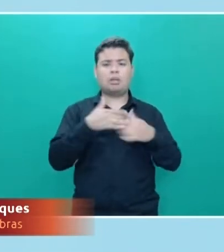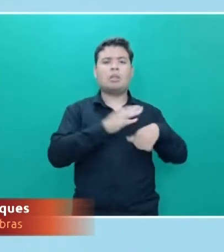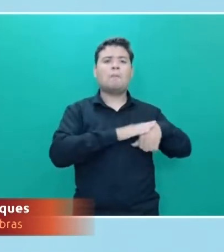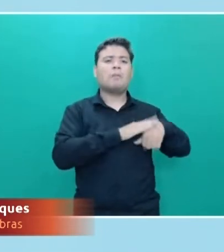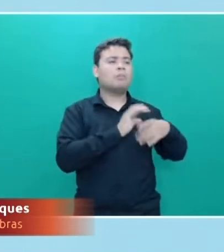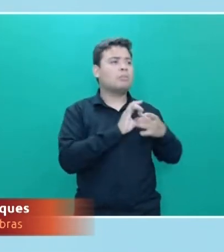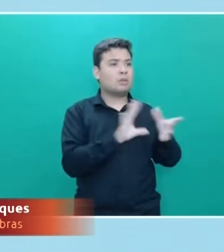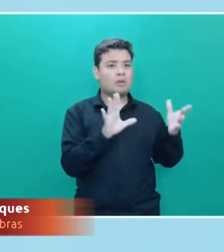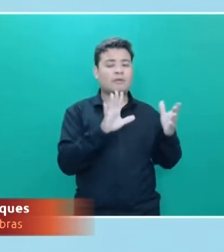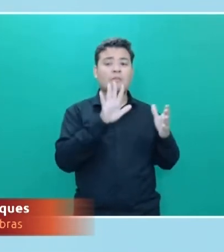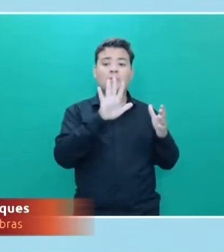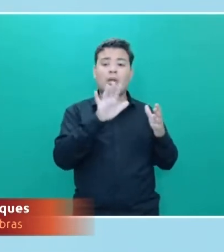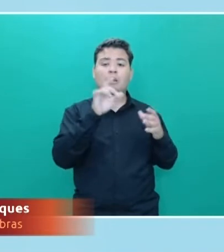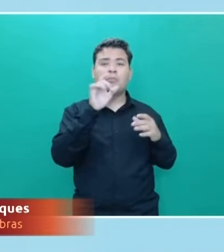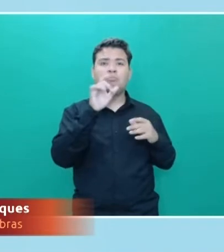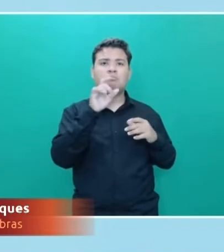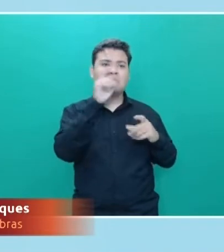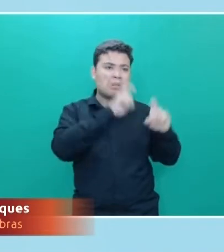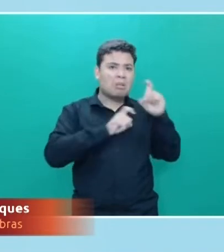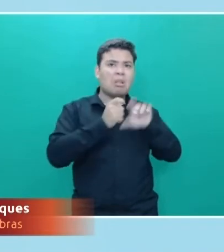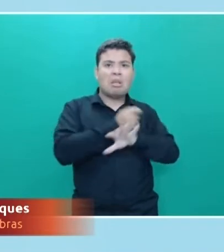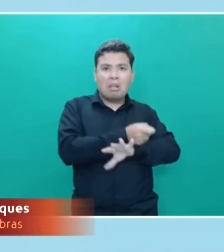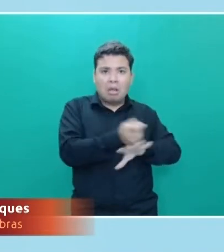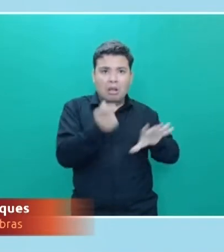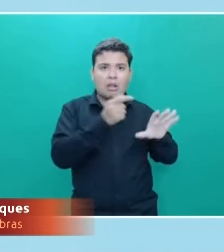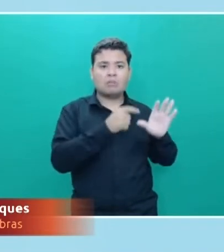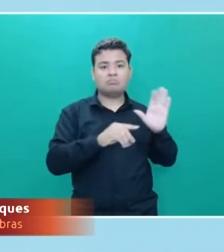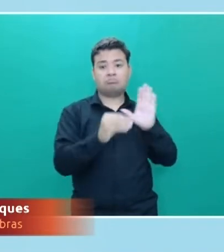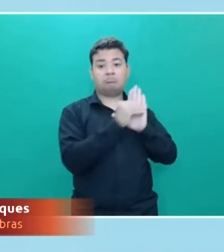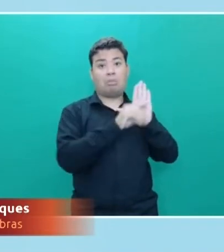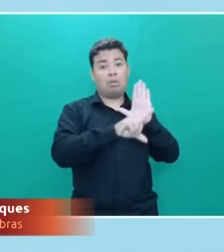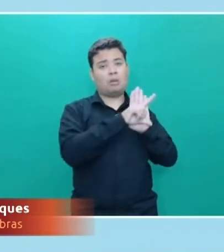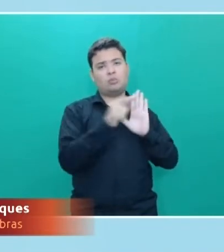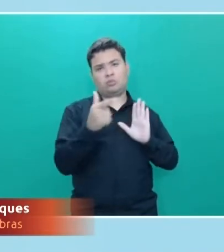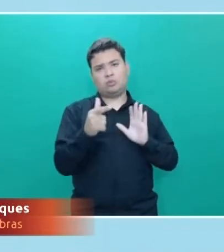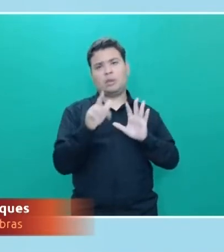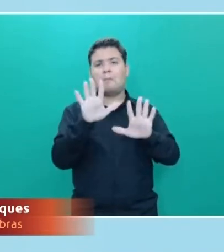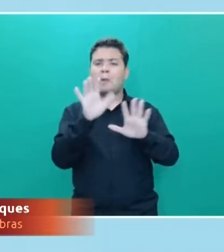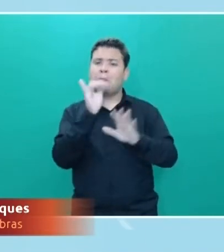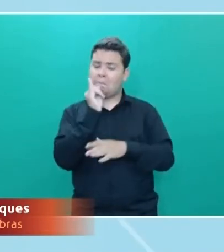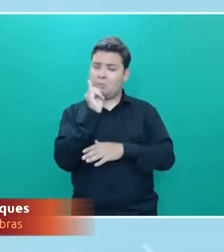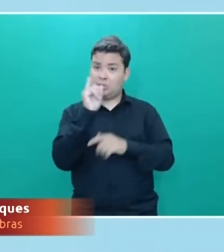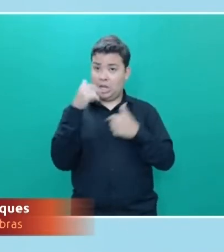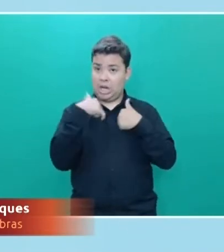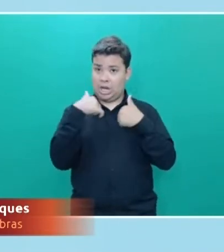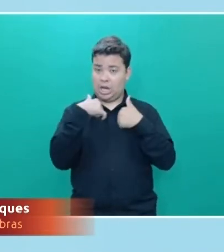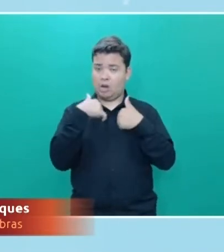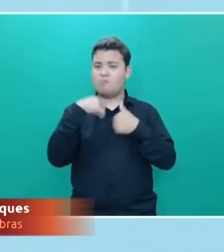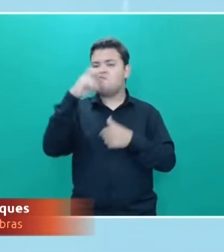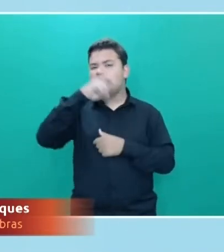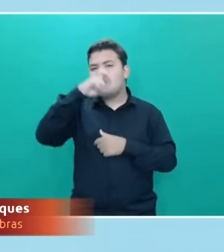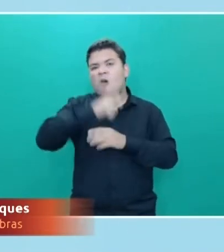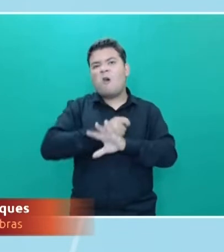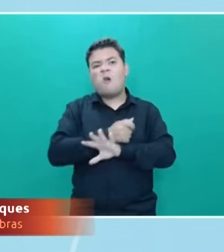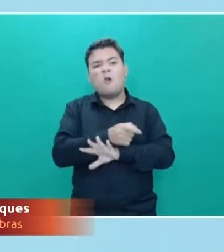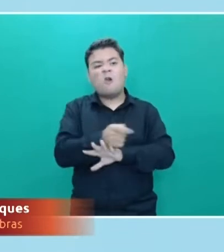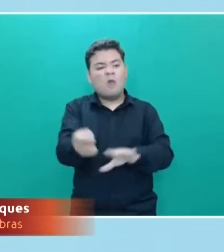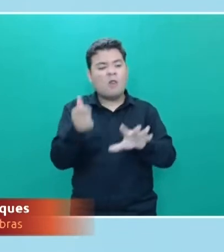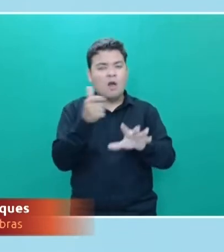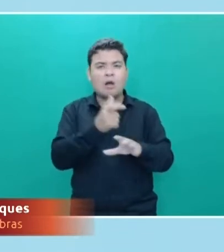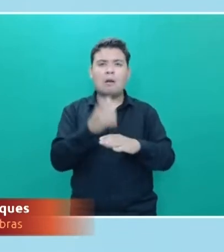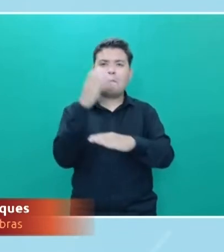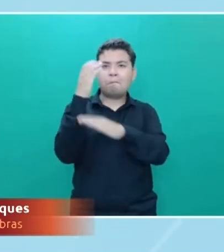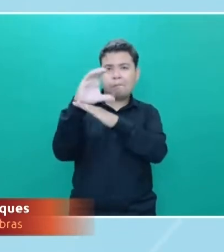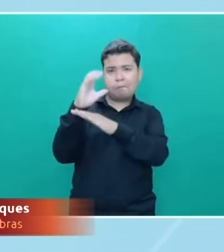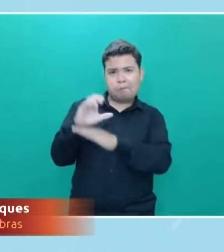mas, se suponhamos, eu colocar nas redes sociais ou divulgar uma informação inverídica sobre uma determinada pessoa,